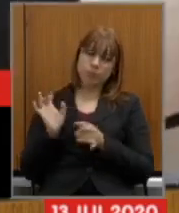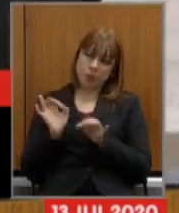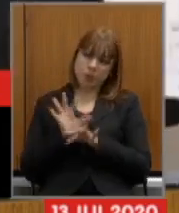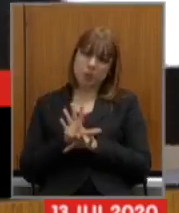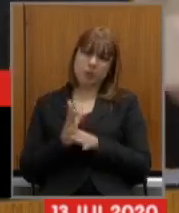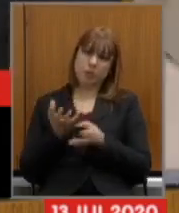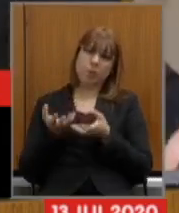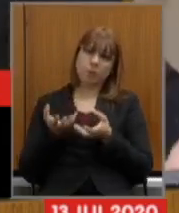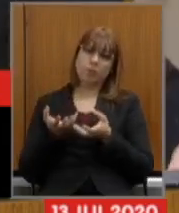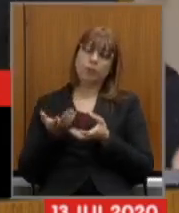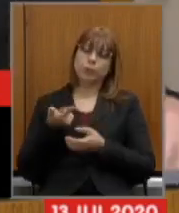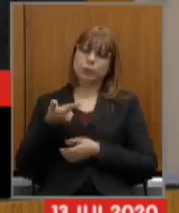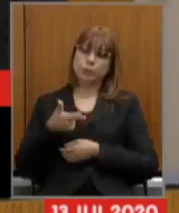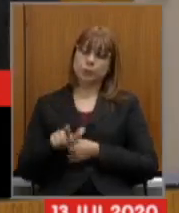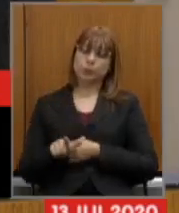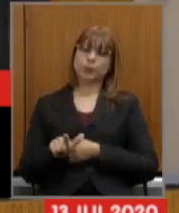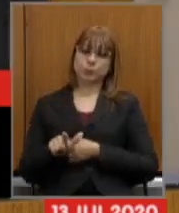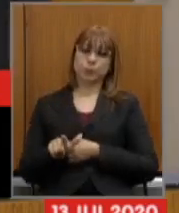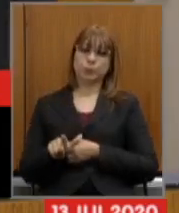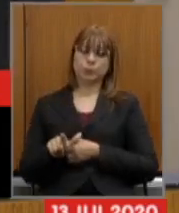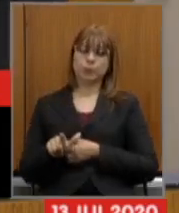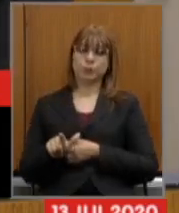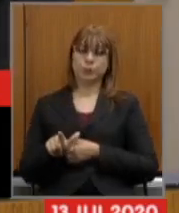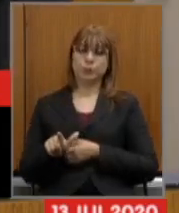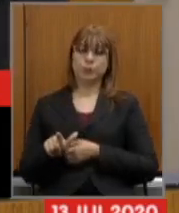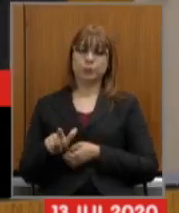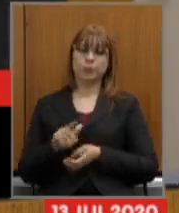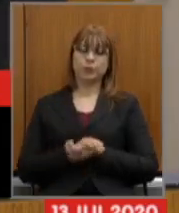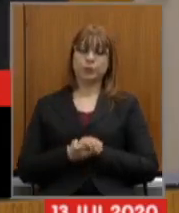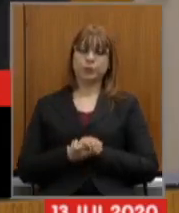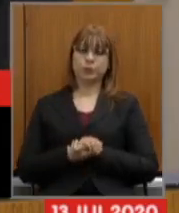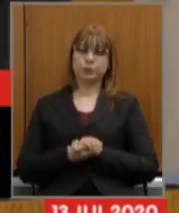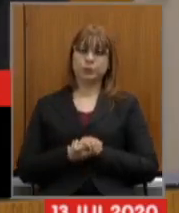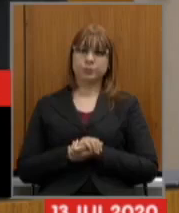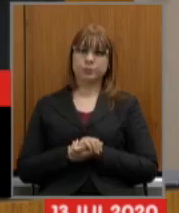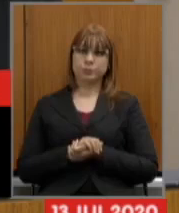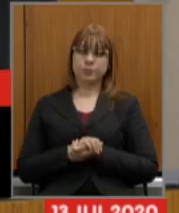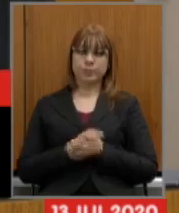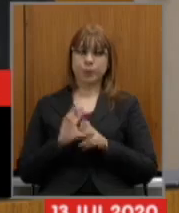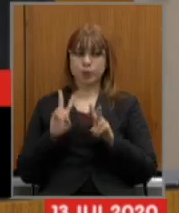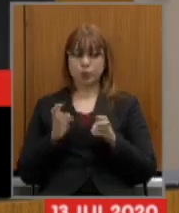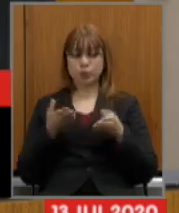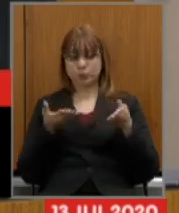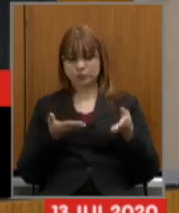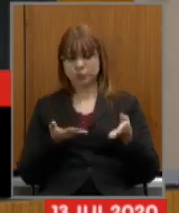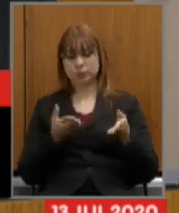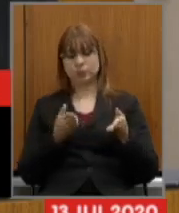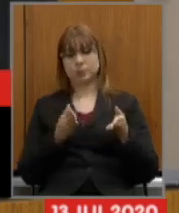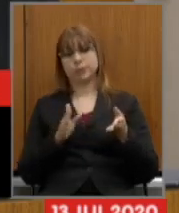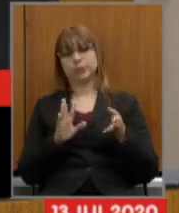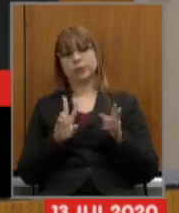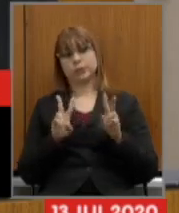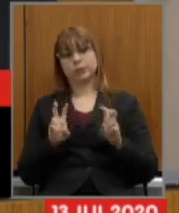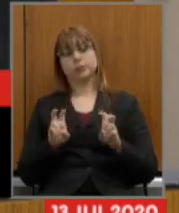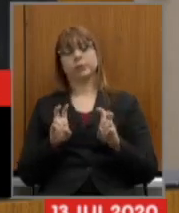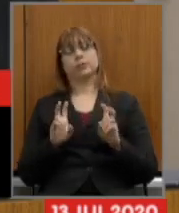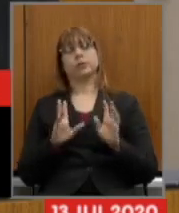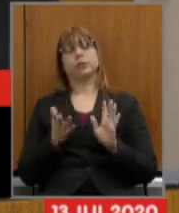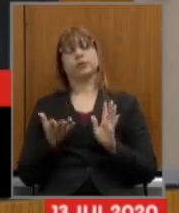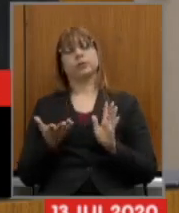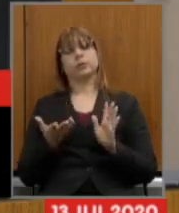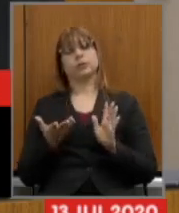gostaria mais uma vez de com relação a reforma colocar alguns fatos